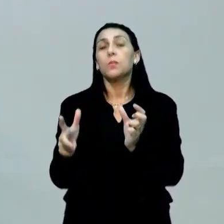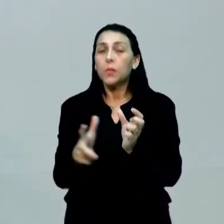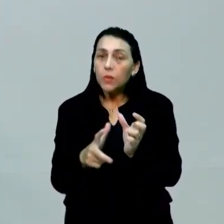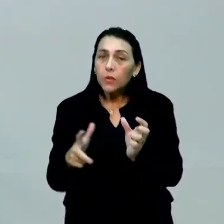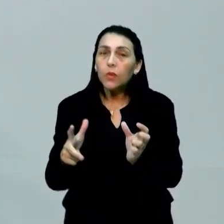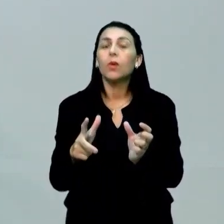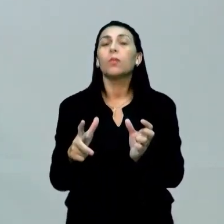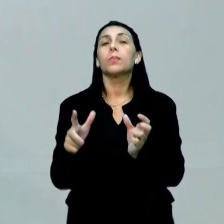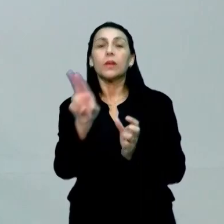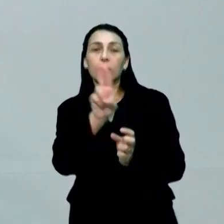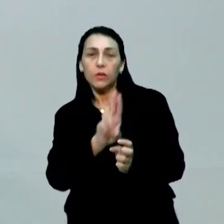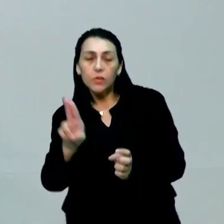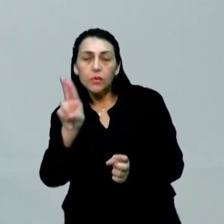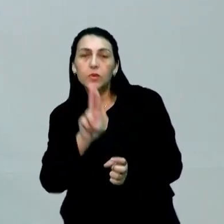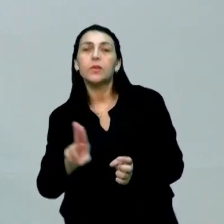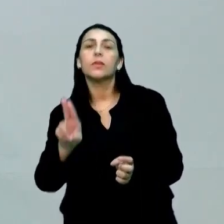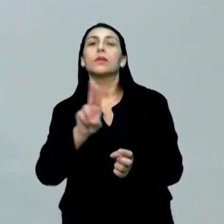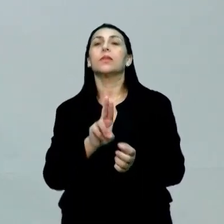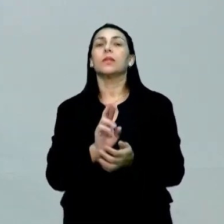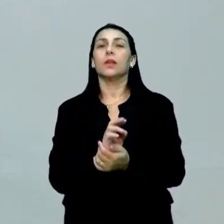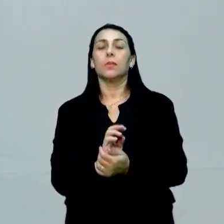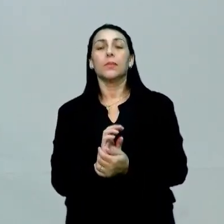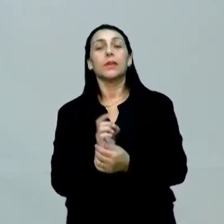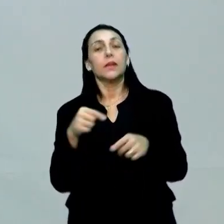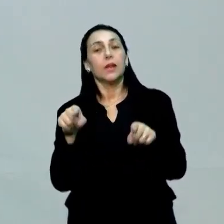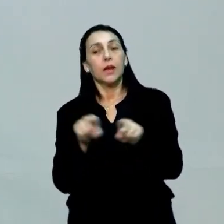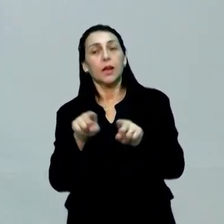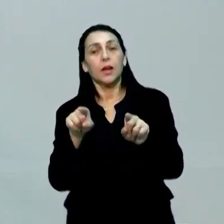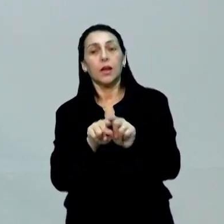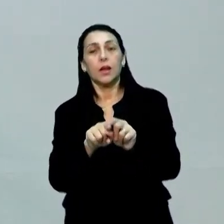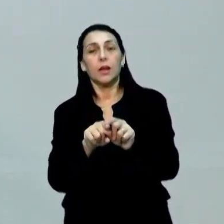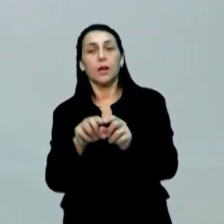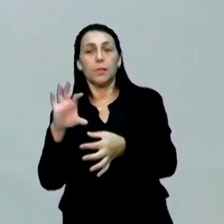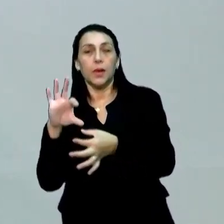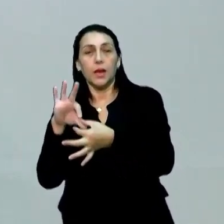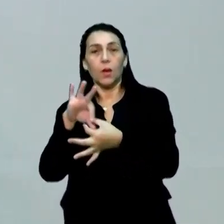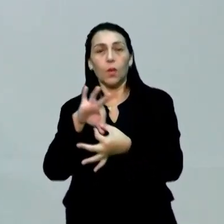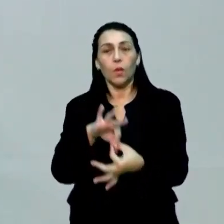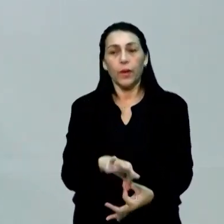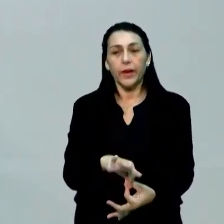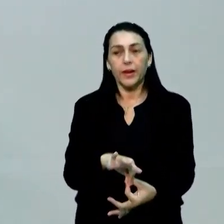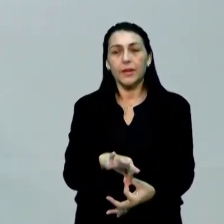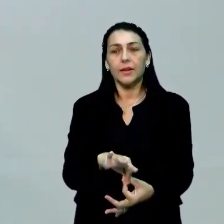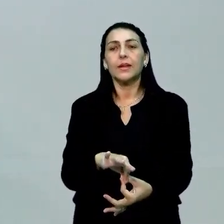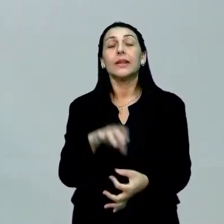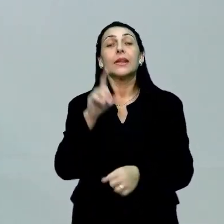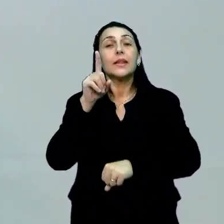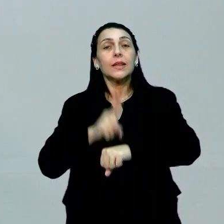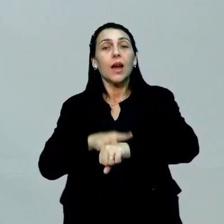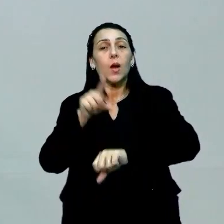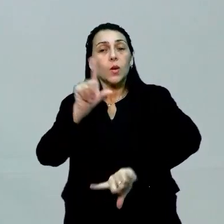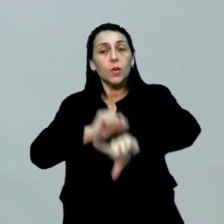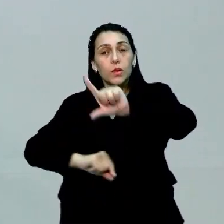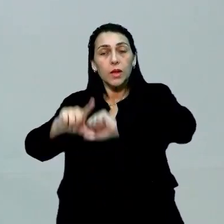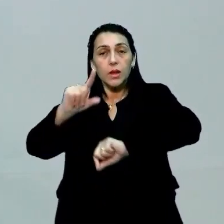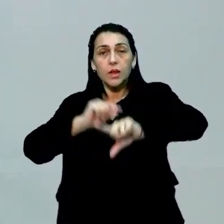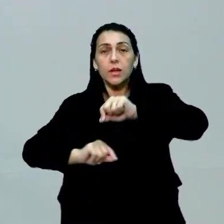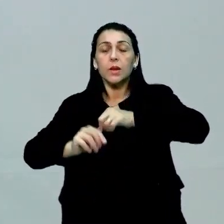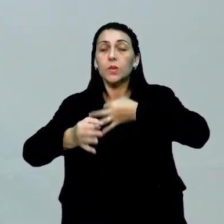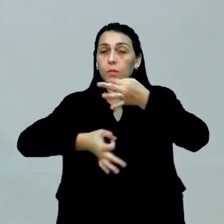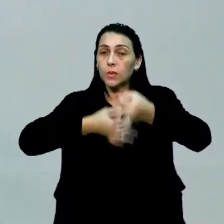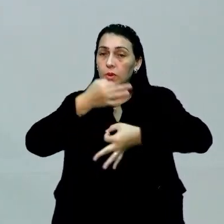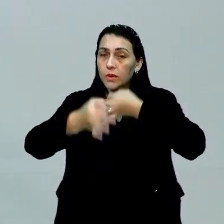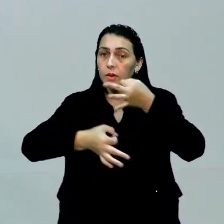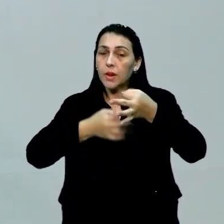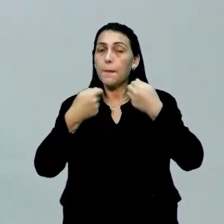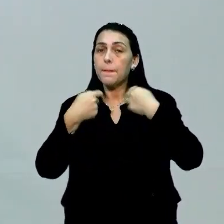assim, dessa forma. E aí, a coerência, professora, o que seria? Na hora que eu selecionei os meus argumentos,